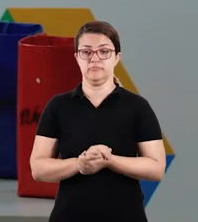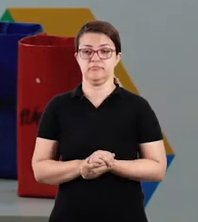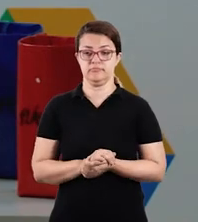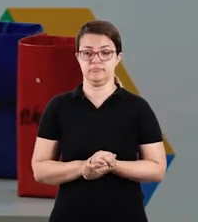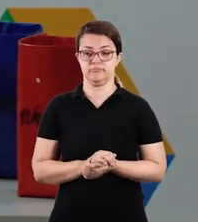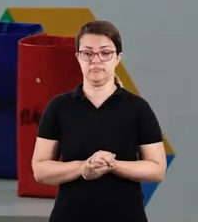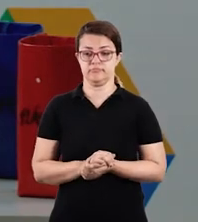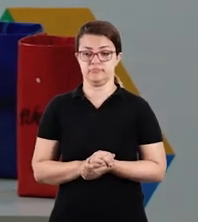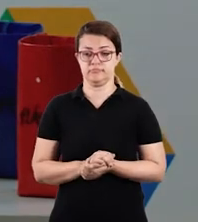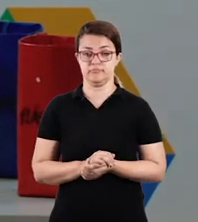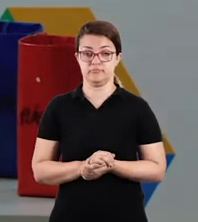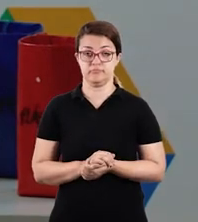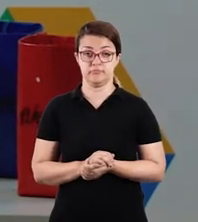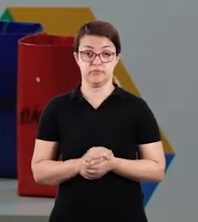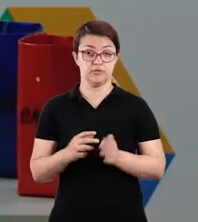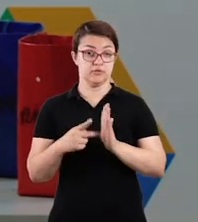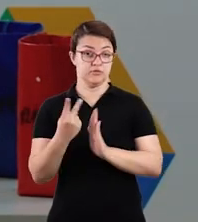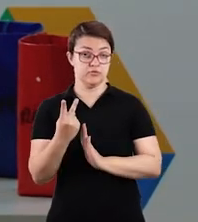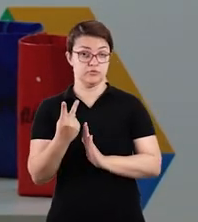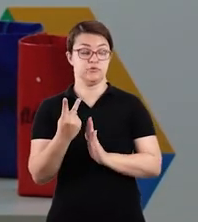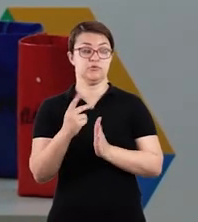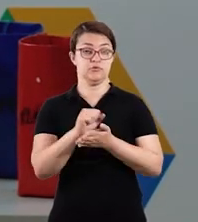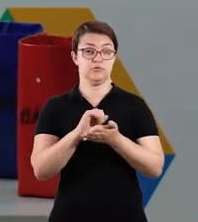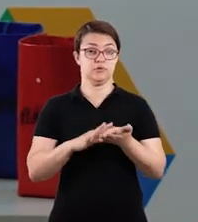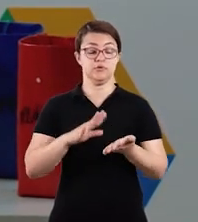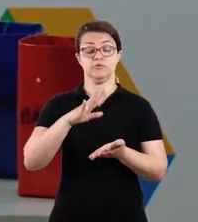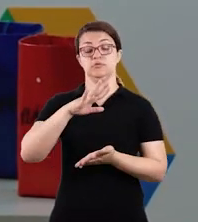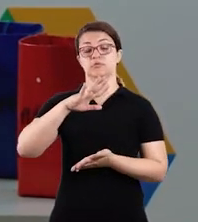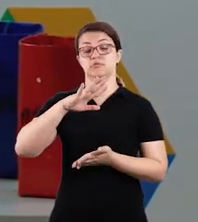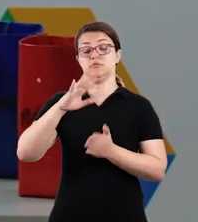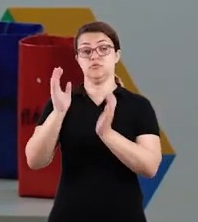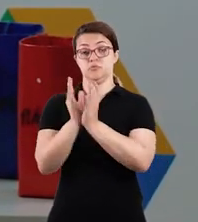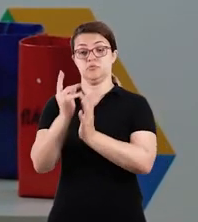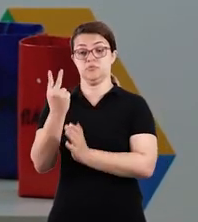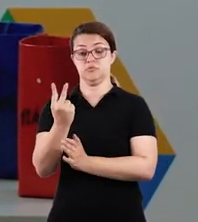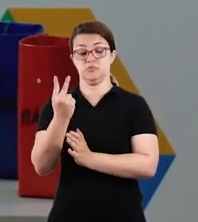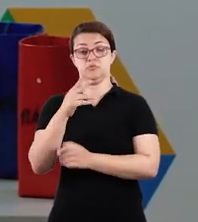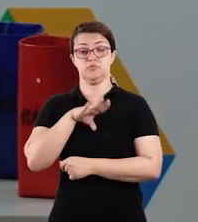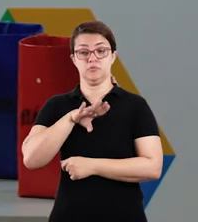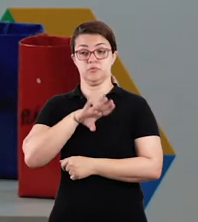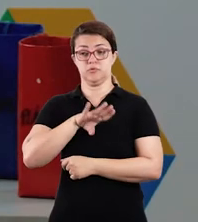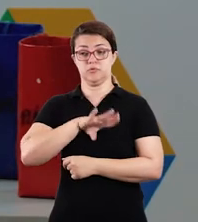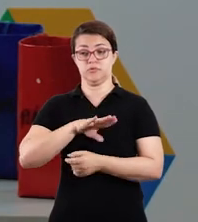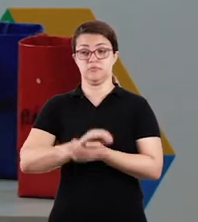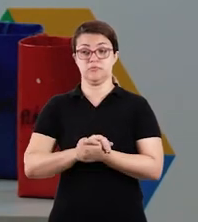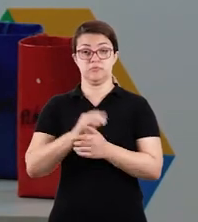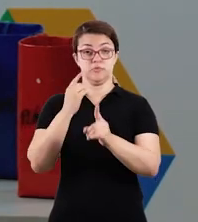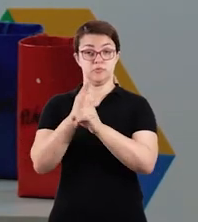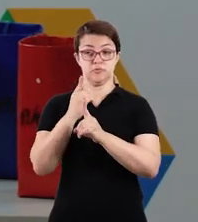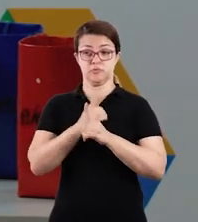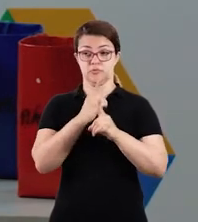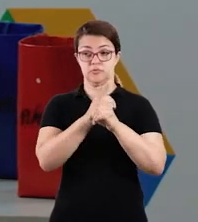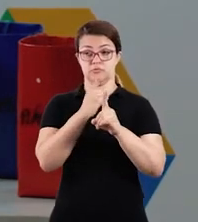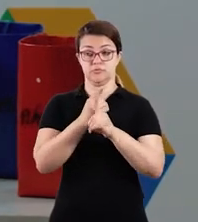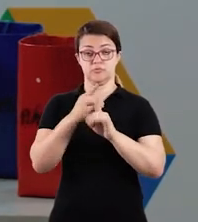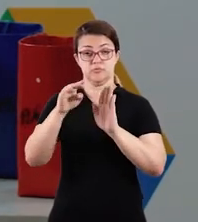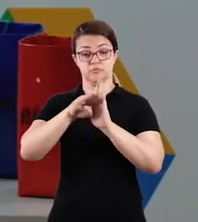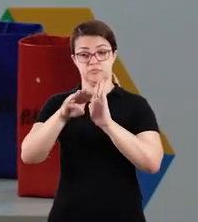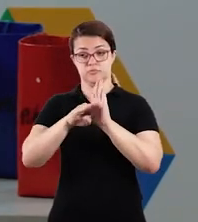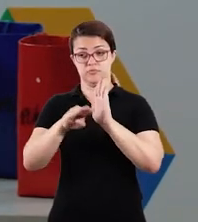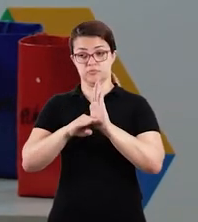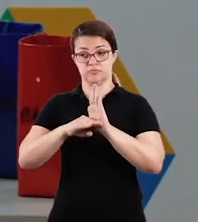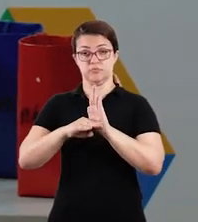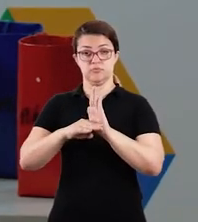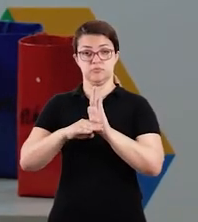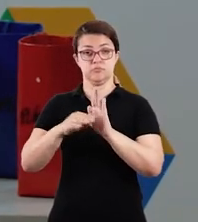E a segunda atividade para o termo 2, de língua portuguesa ainda, vocês irão encontrar essa lista aqui, ó,